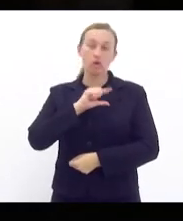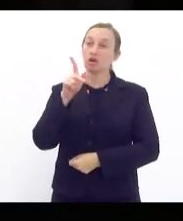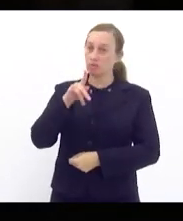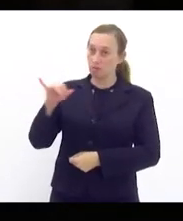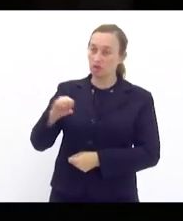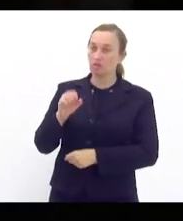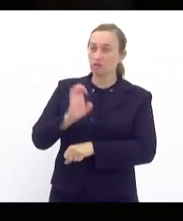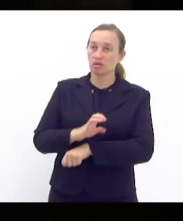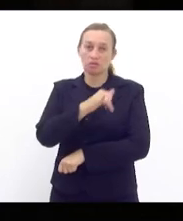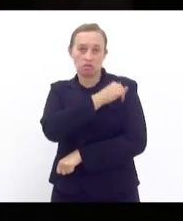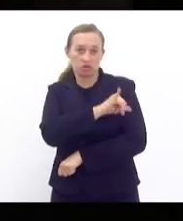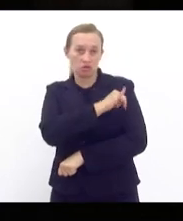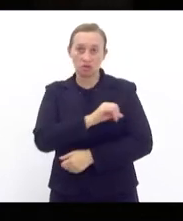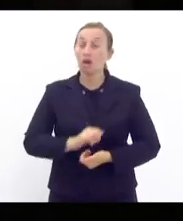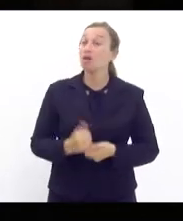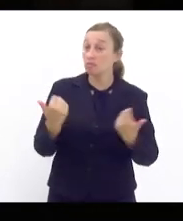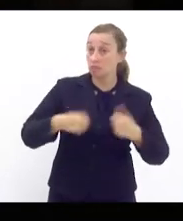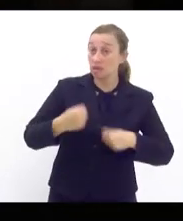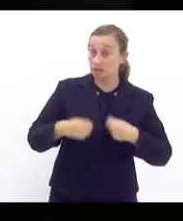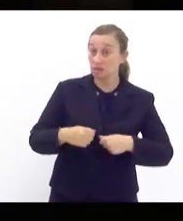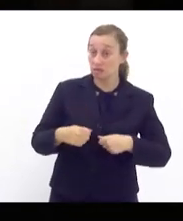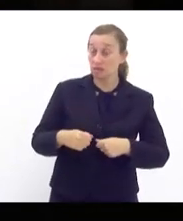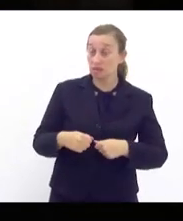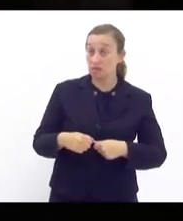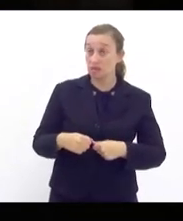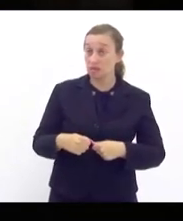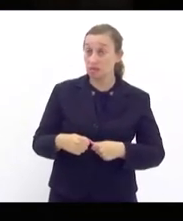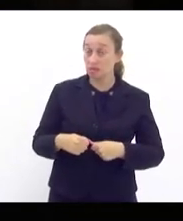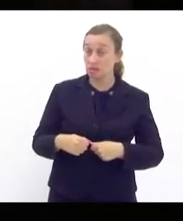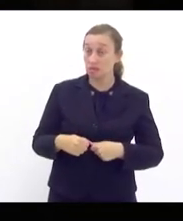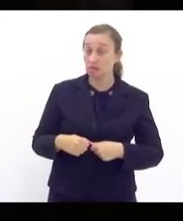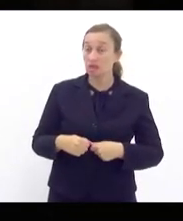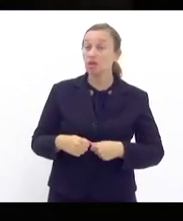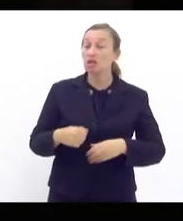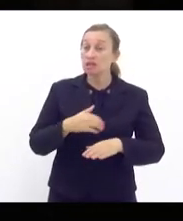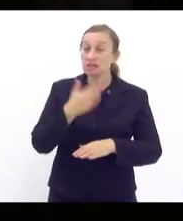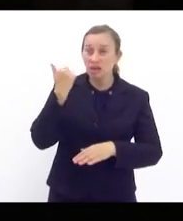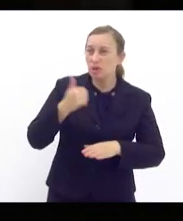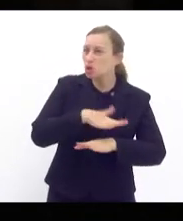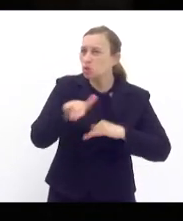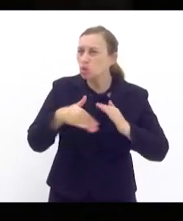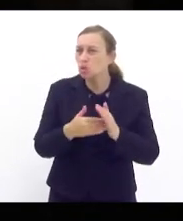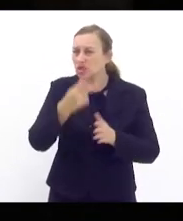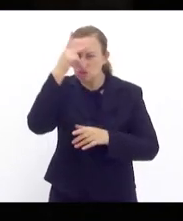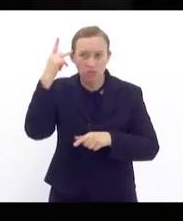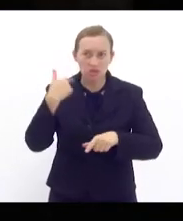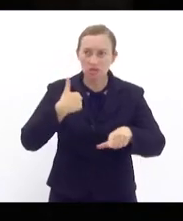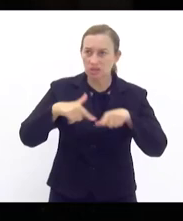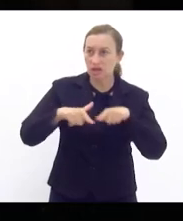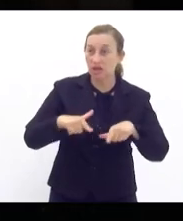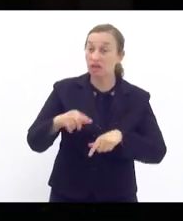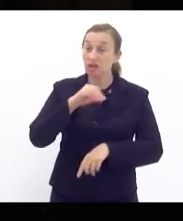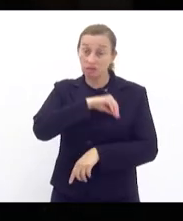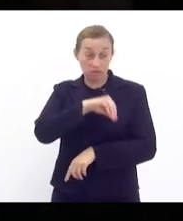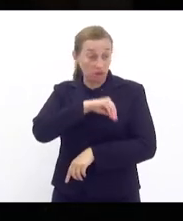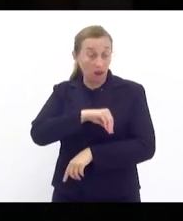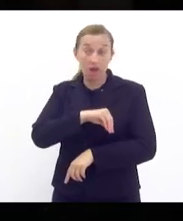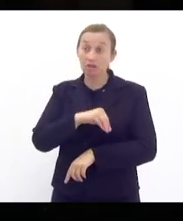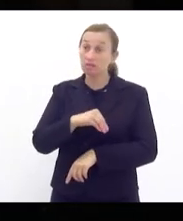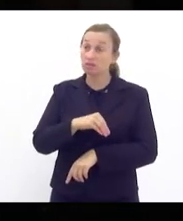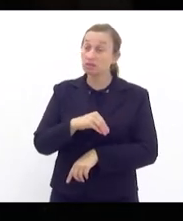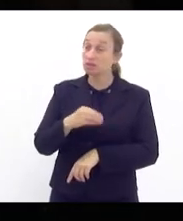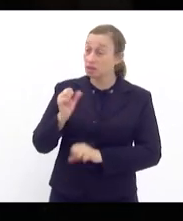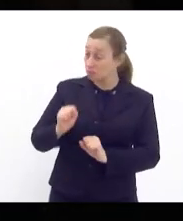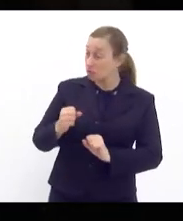no estado do Rio de Janeiro a gente precisa garantir que todos os trabalhadores e trabalhadoras recebam um salário que lhes permitam